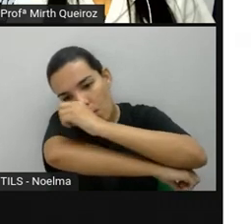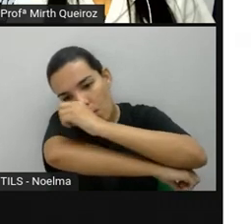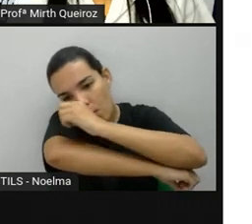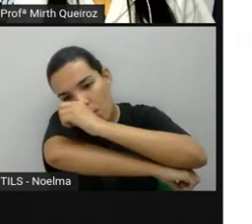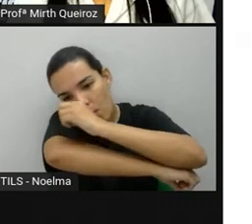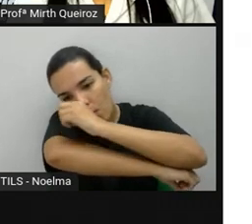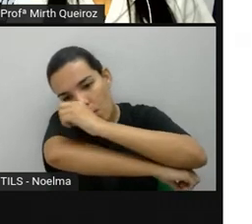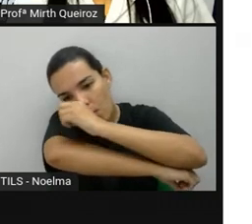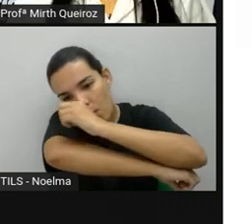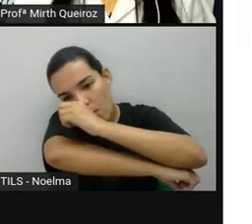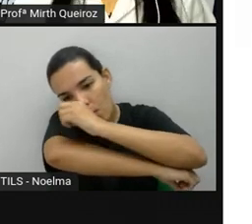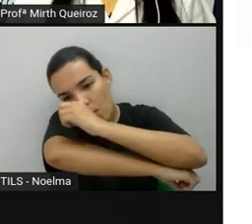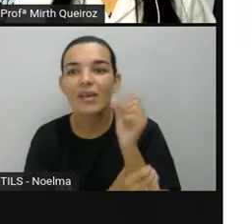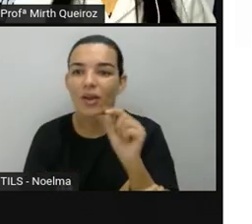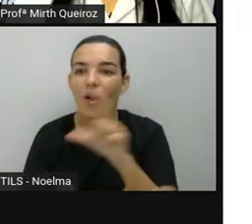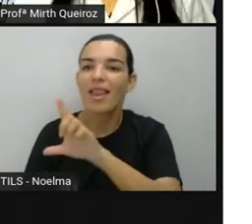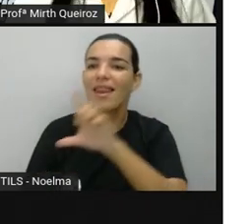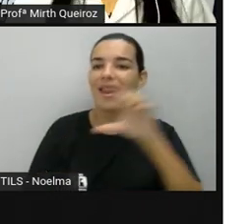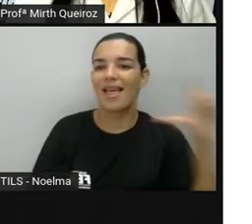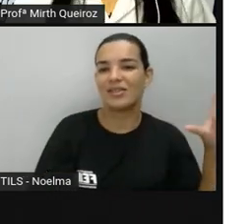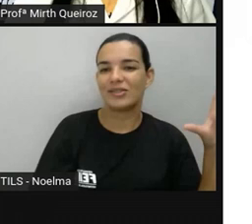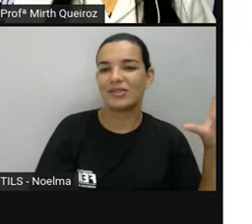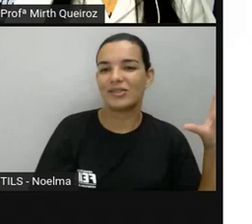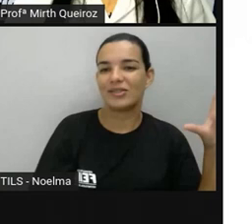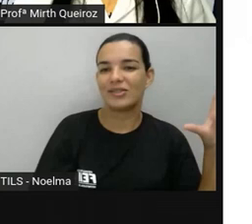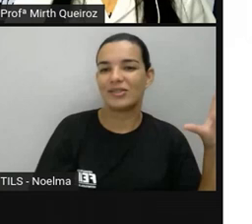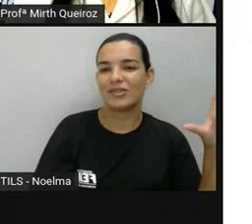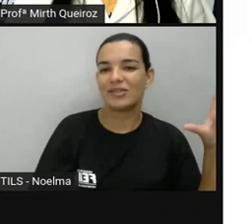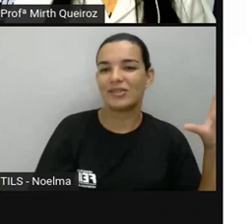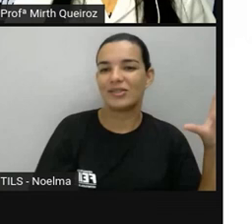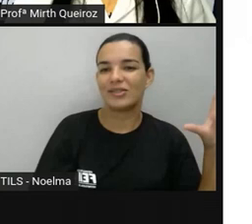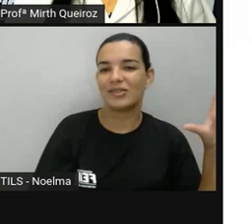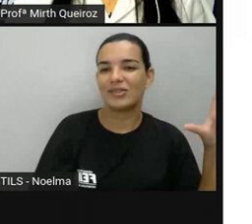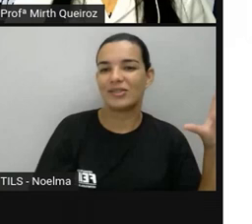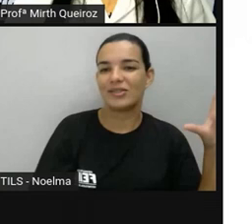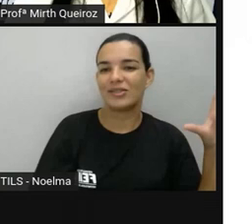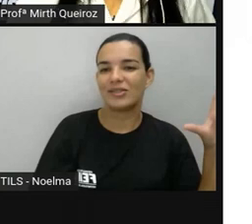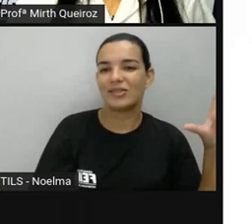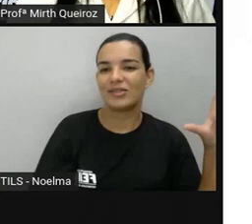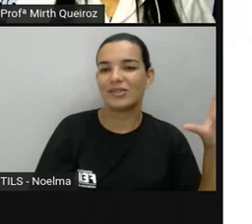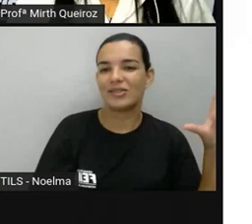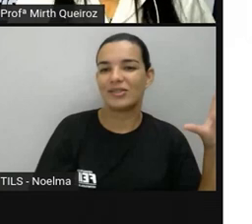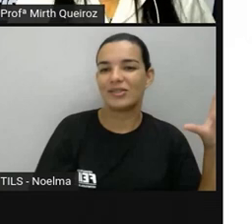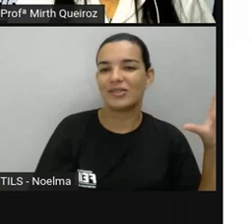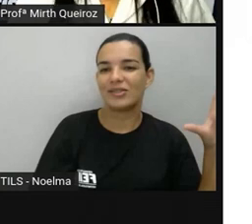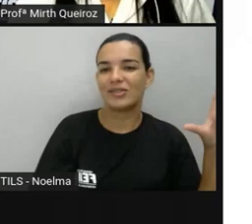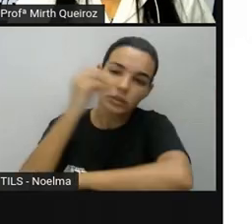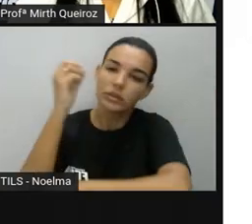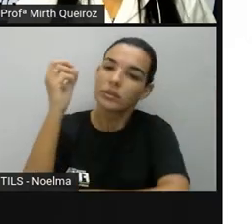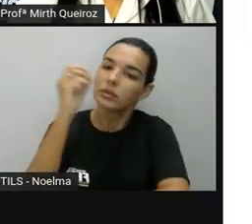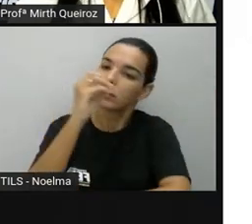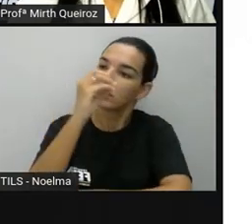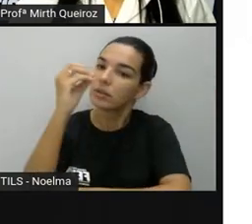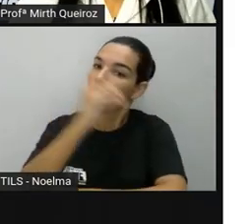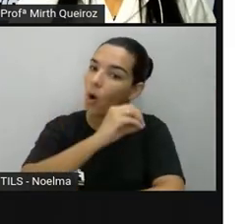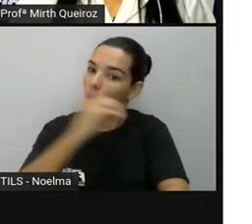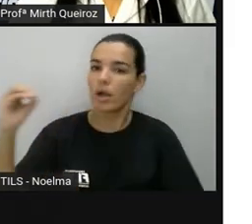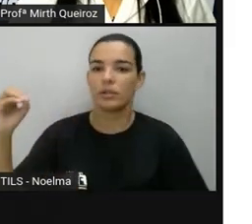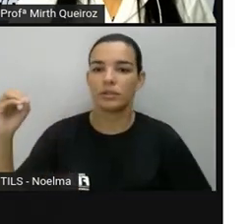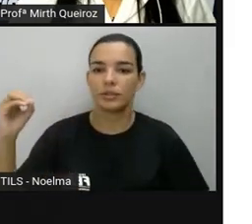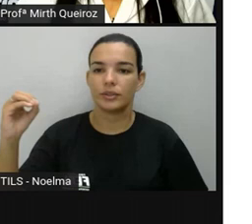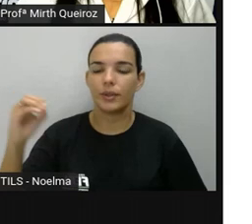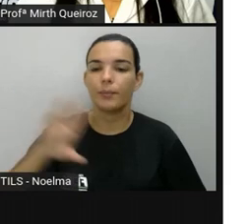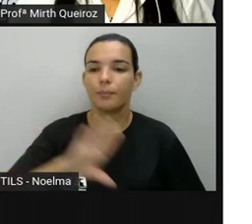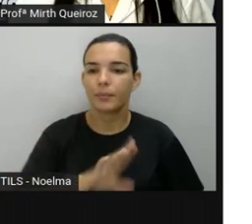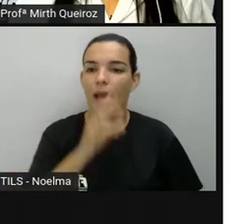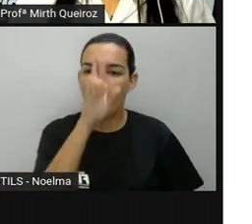Acontece ao leste. O poente, que é onde o Sol se põe, é ao oeste. Meio dia, geralmente, o Sol vai estar aí na